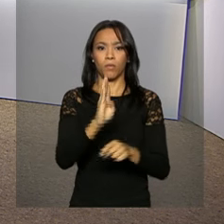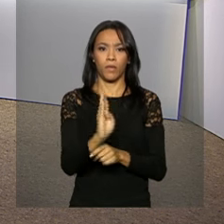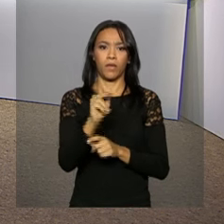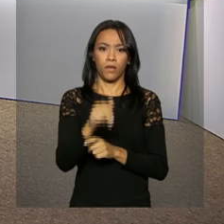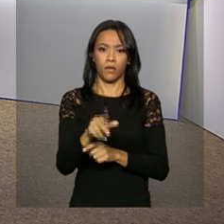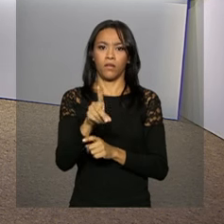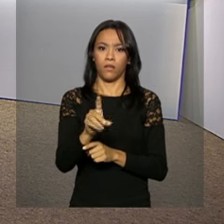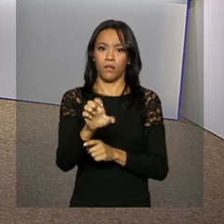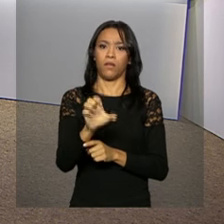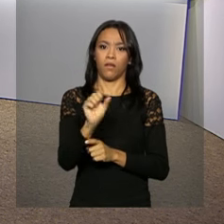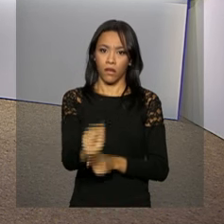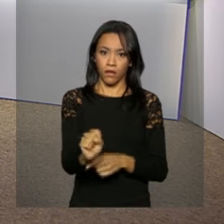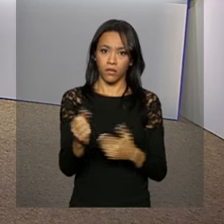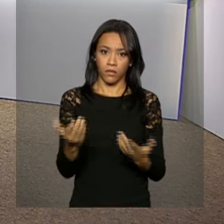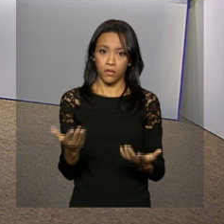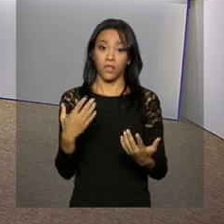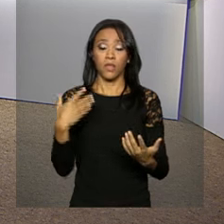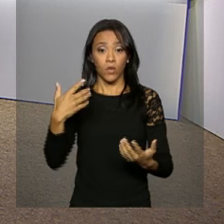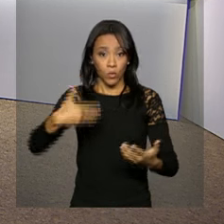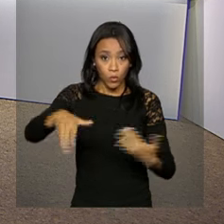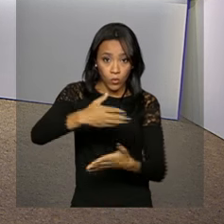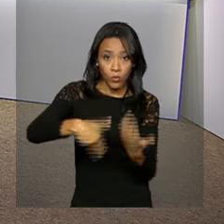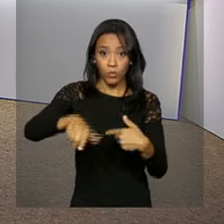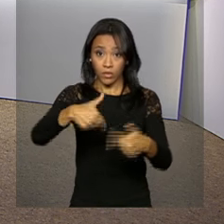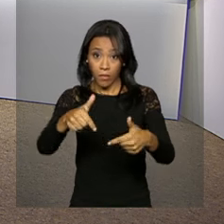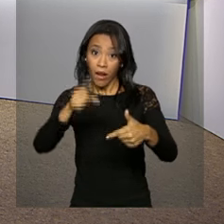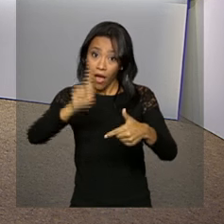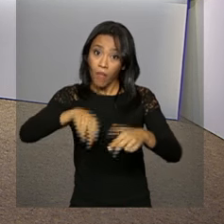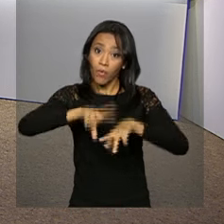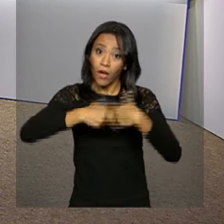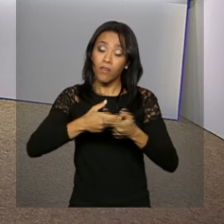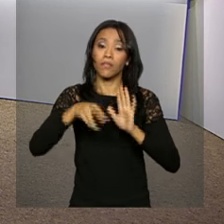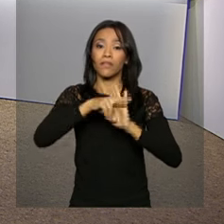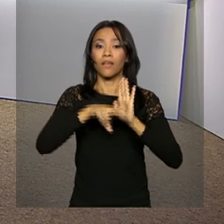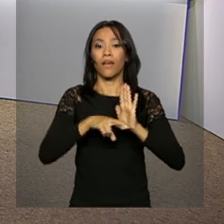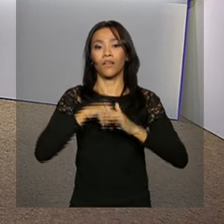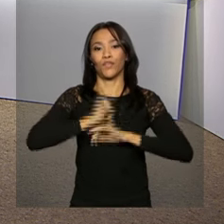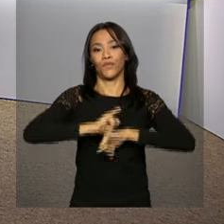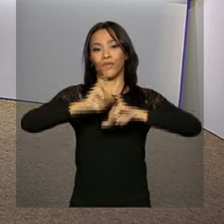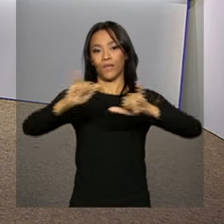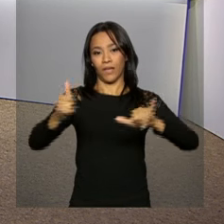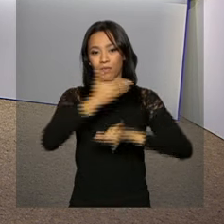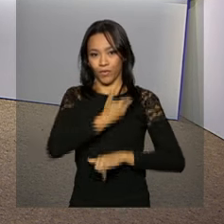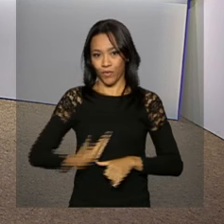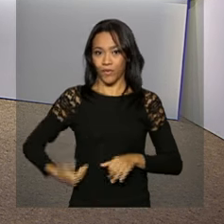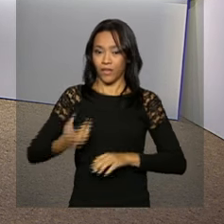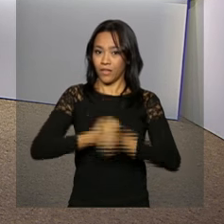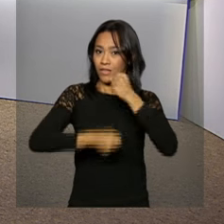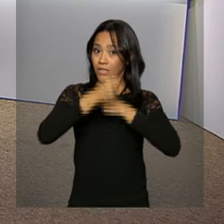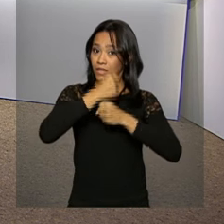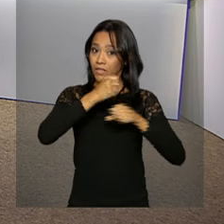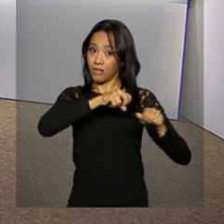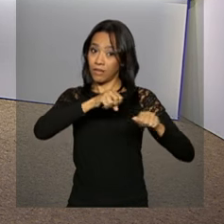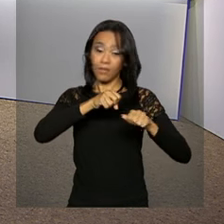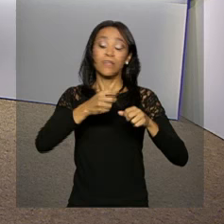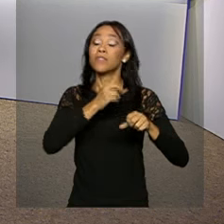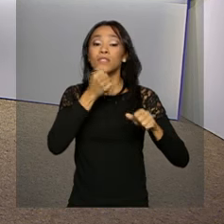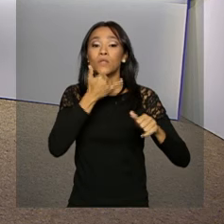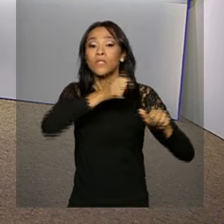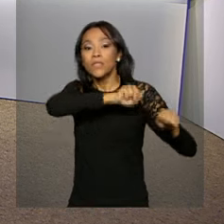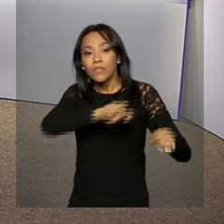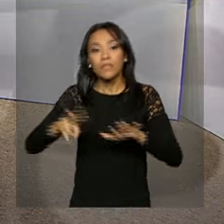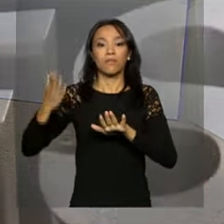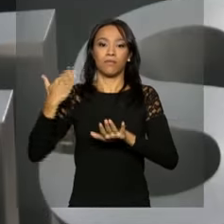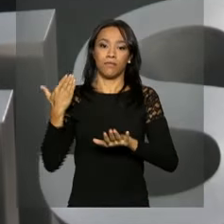Econômico, BNDES. As ações fazem parte das medidas anunciadas pelo governo na semana passada para incentivar o crédito no país.